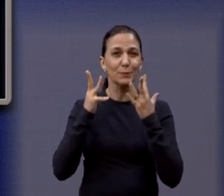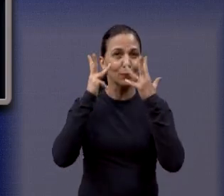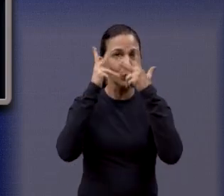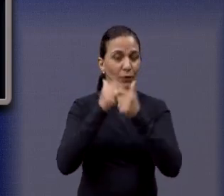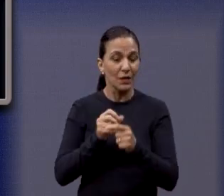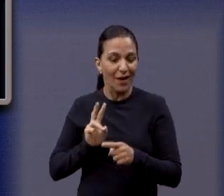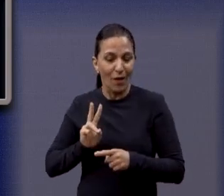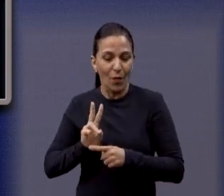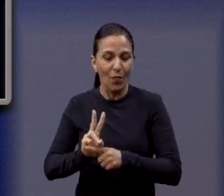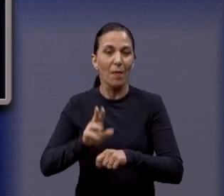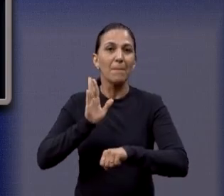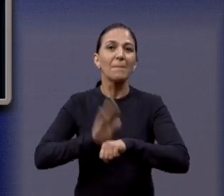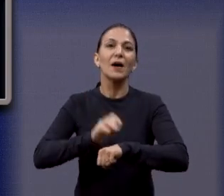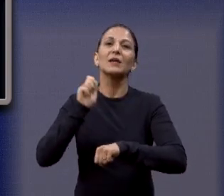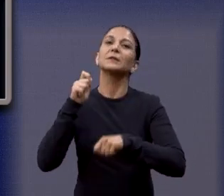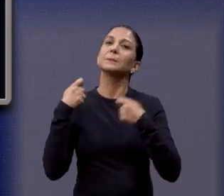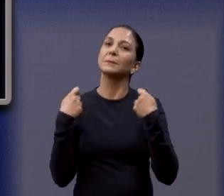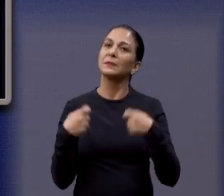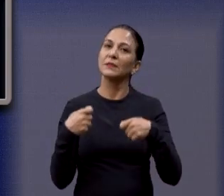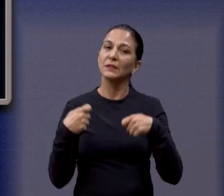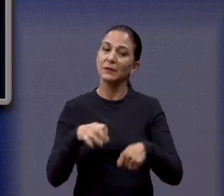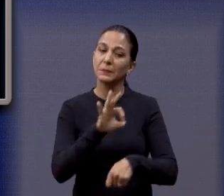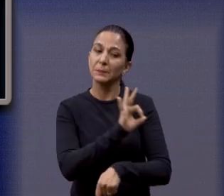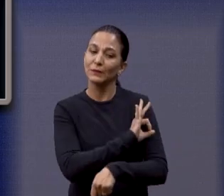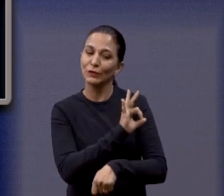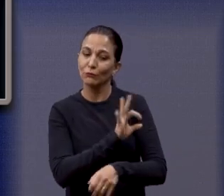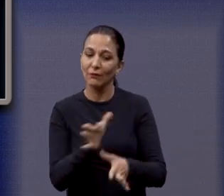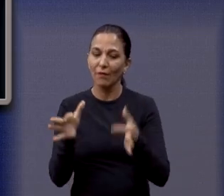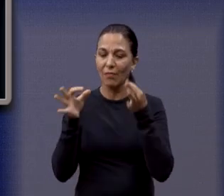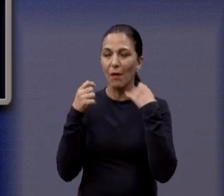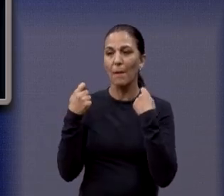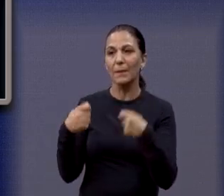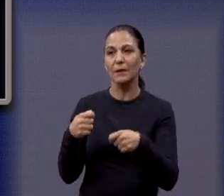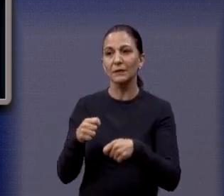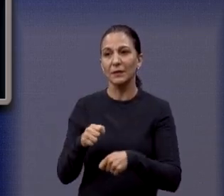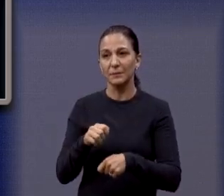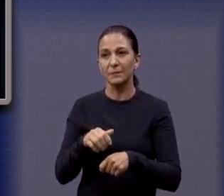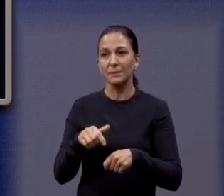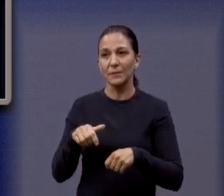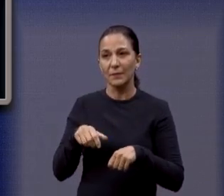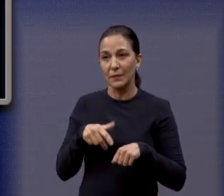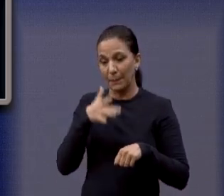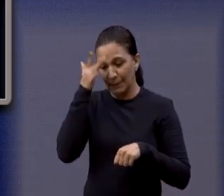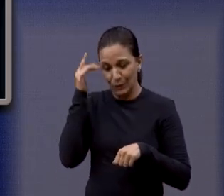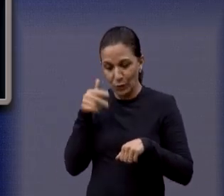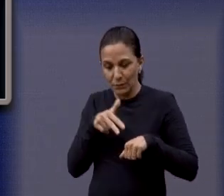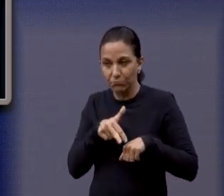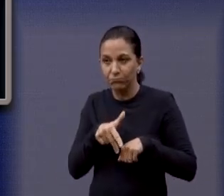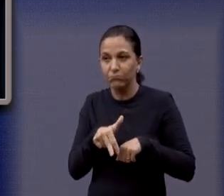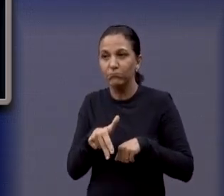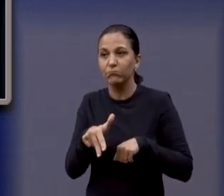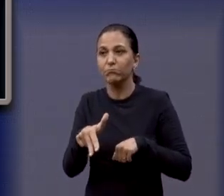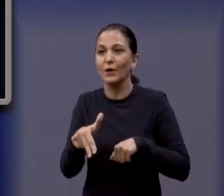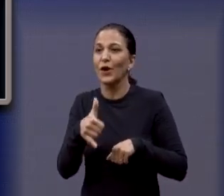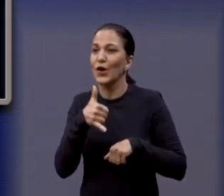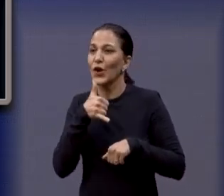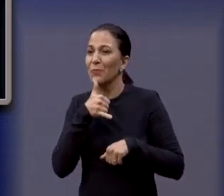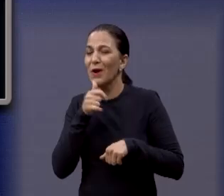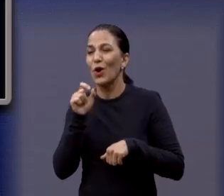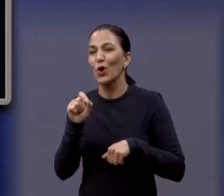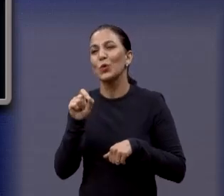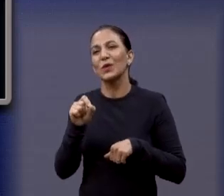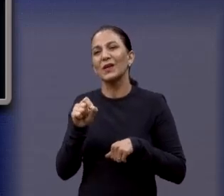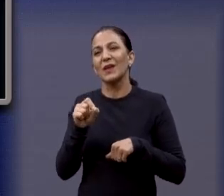merece um cuidado a mais da Prefeitura Municipal. Nós estamos vendo que o chão aqui onde o pessoal faz caminhada, infelizmente,